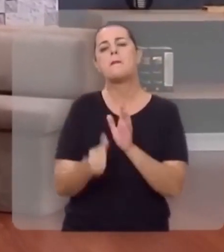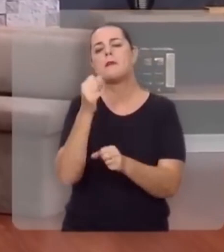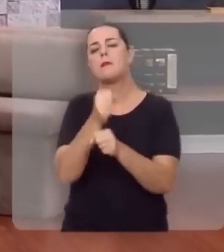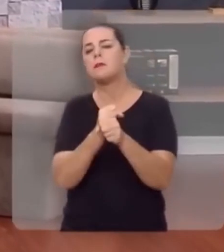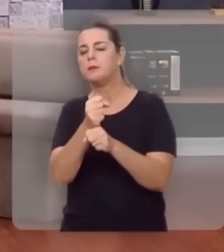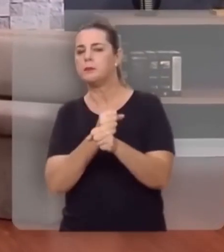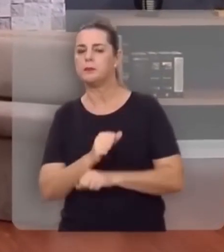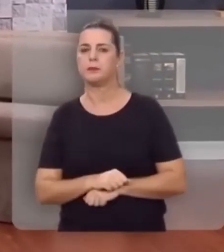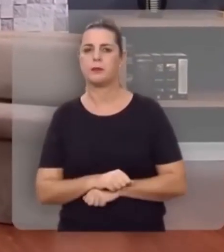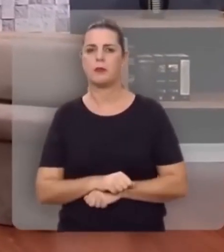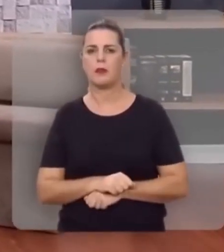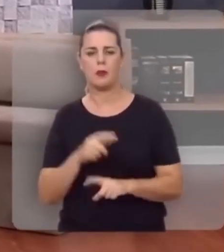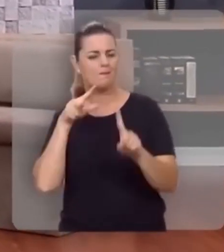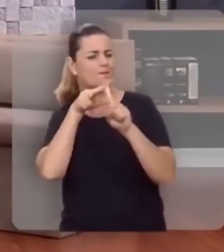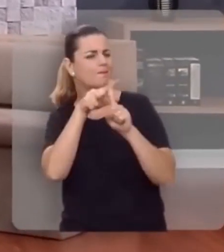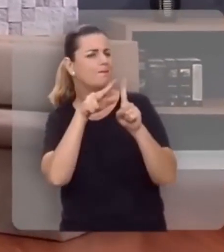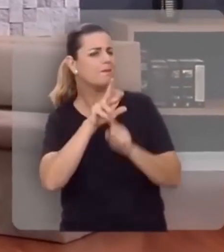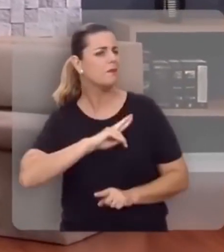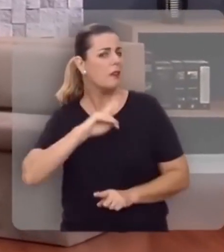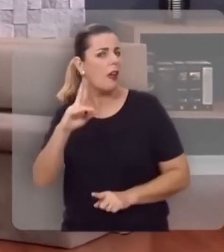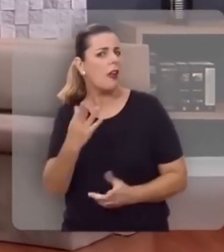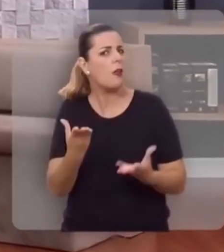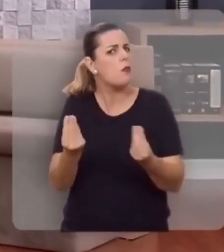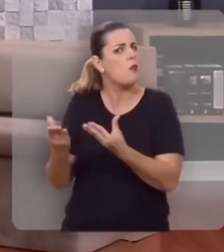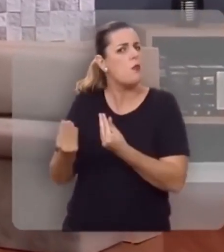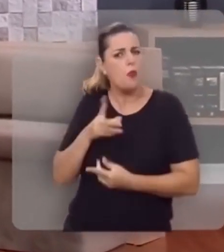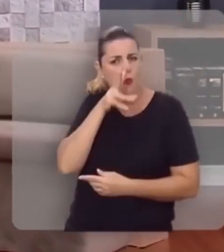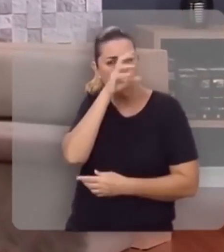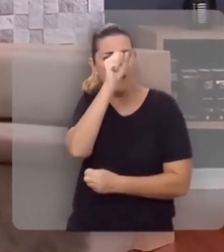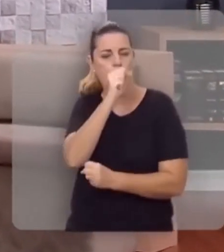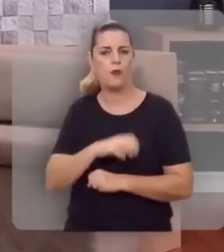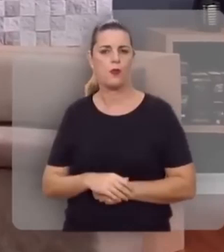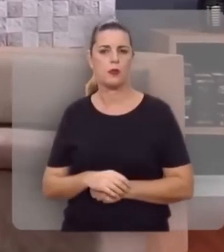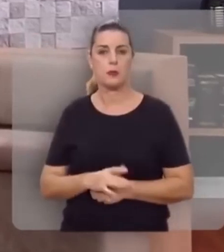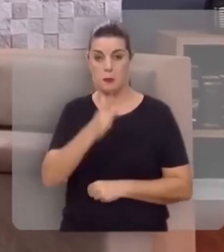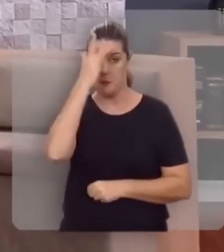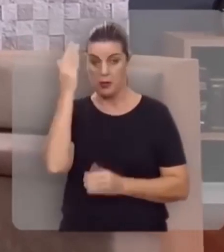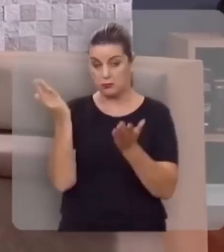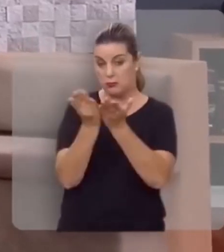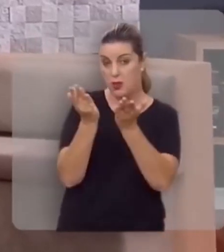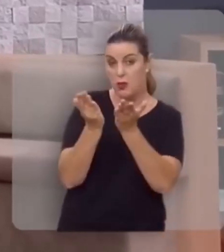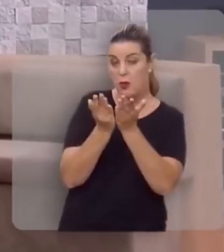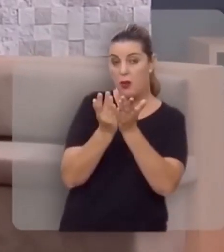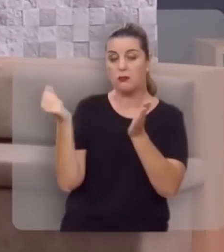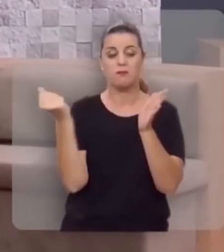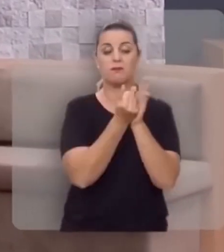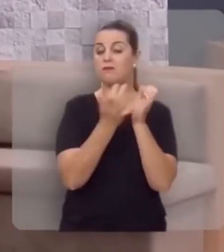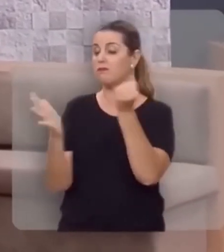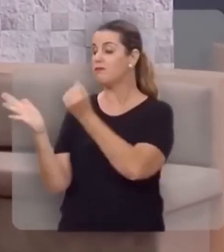século. A perseguição religiosa era implacável. Os cristãos estavam sendo